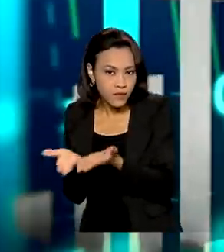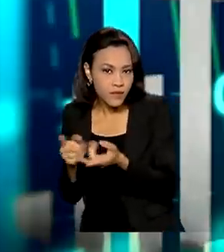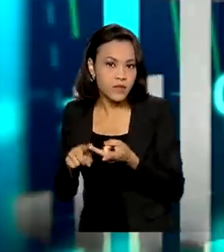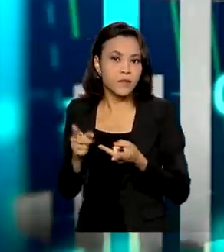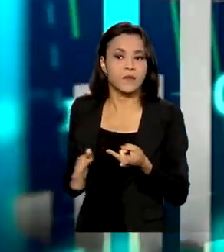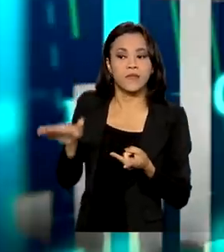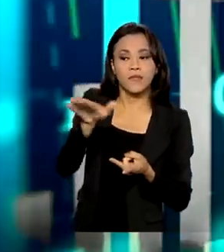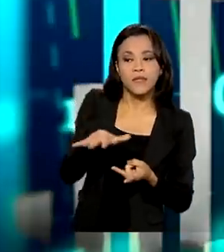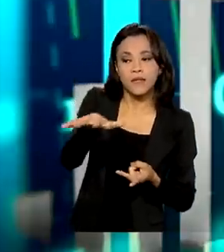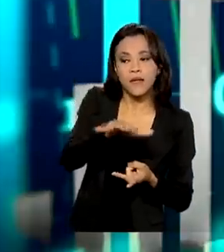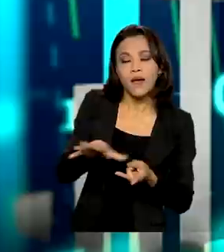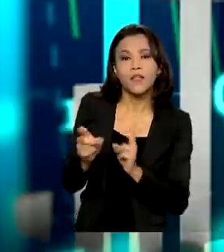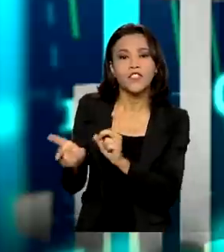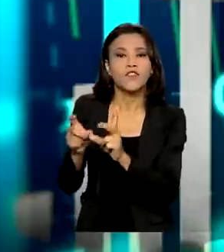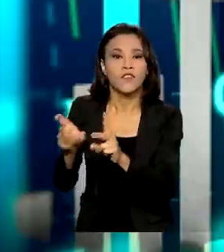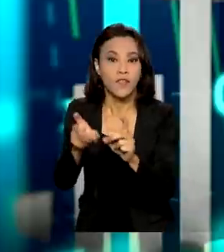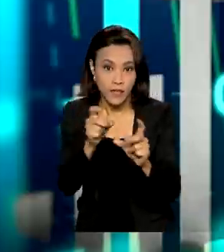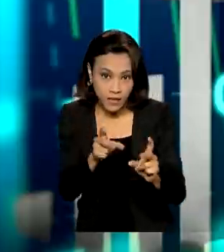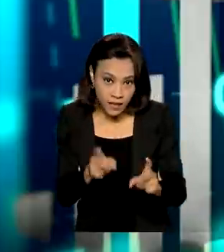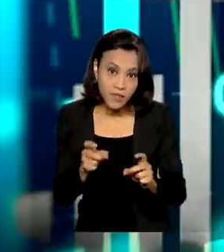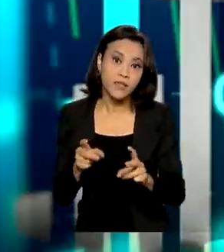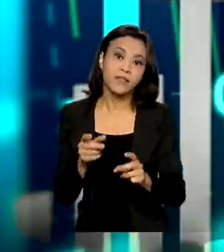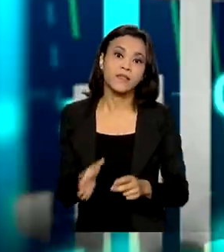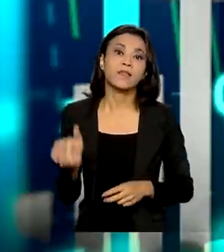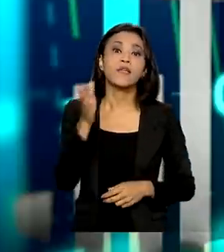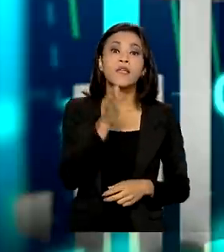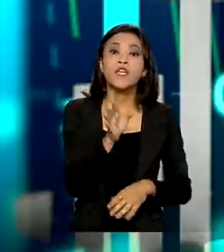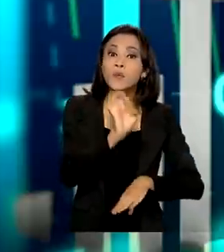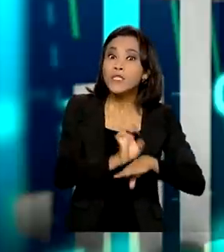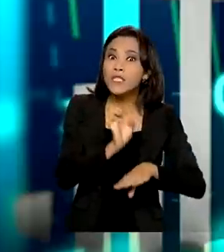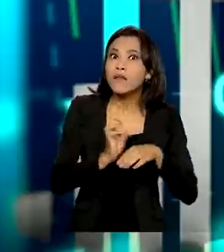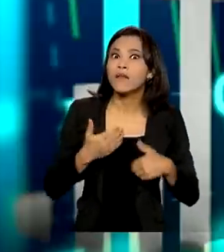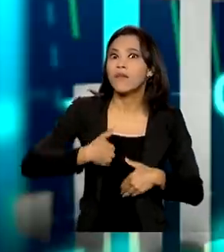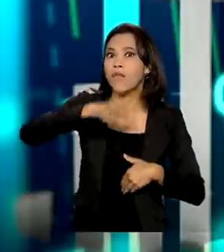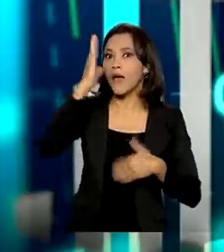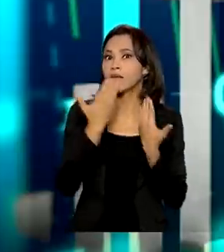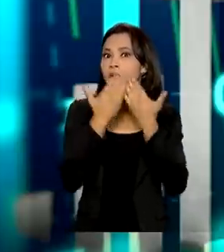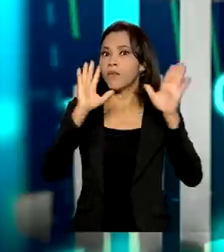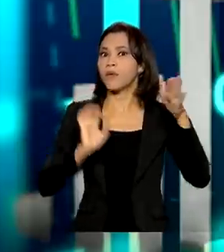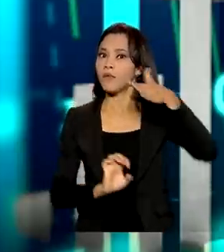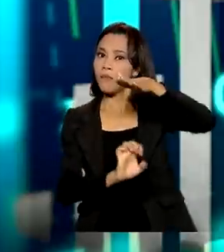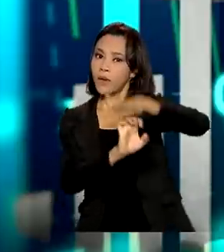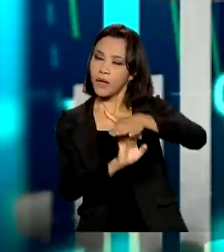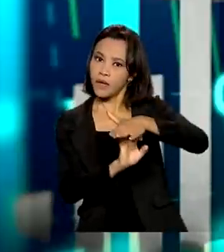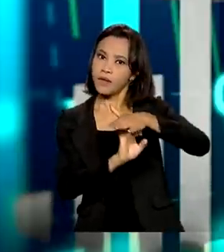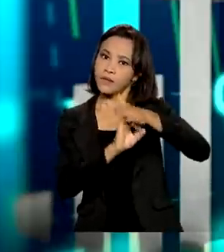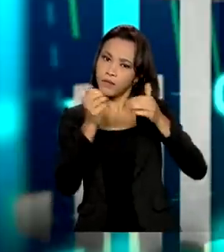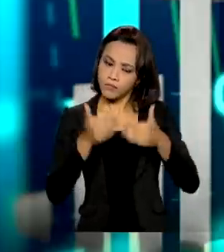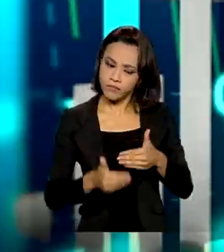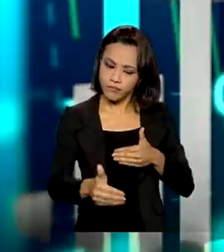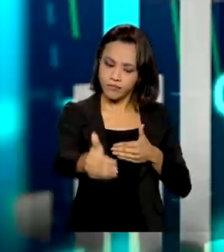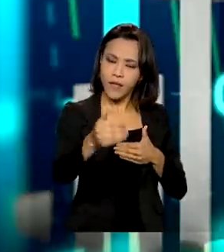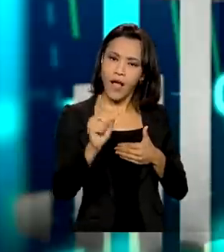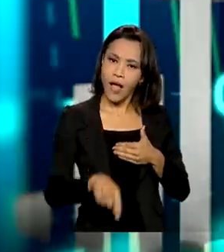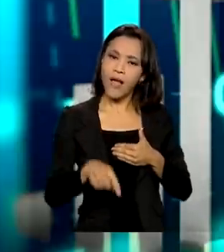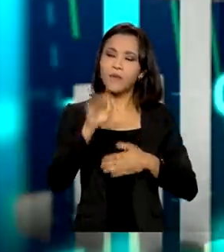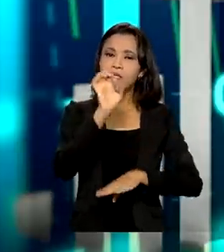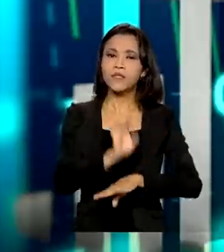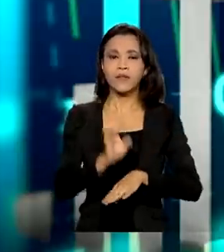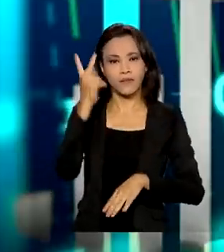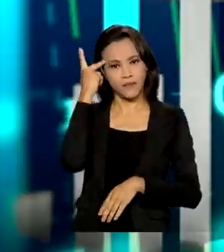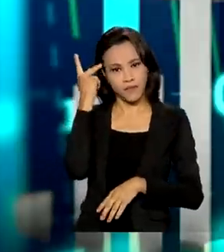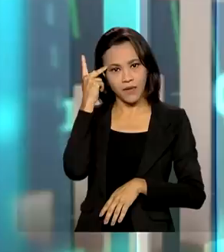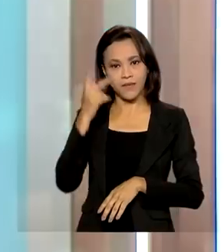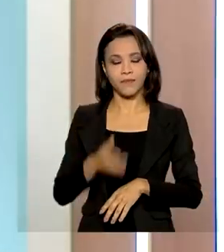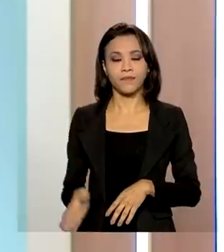segmento de comércio. E o estado que mais abriu empresas, como acontece ao longo do tempo, é o estado de São Paulo.